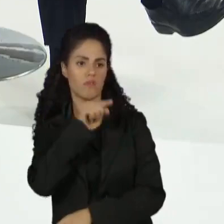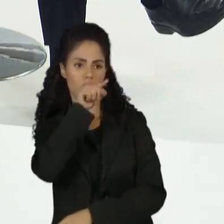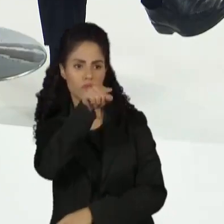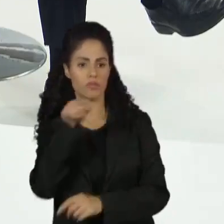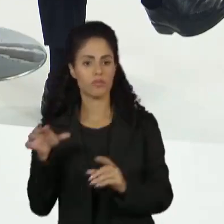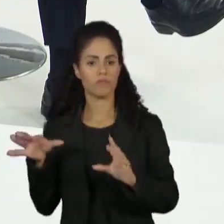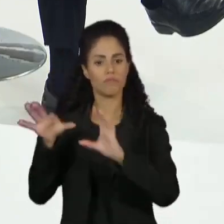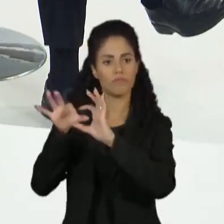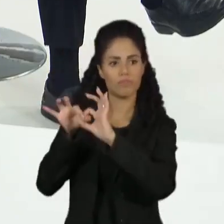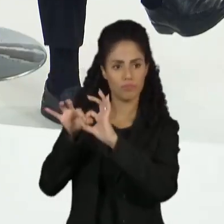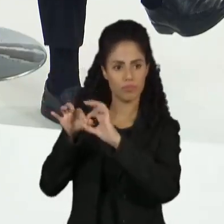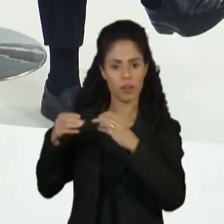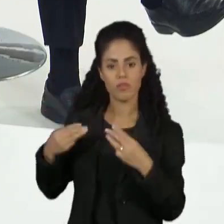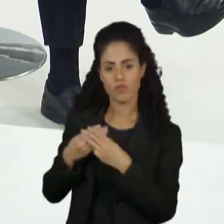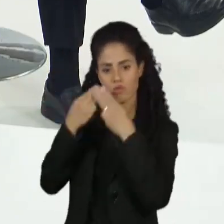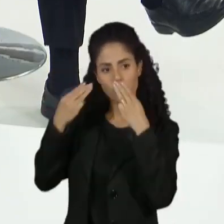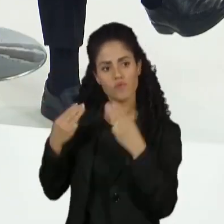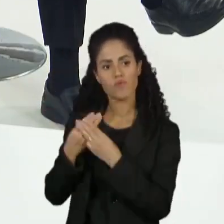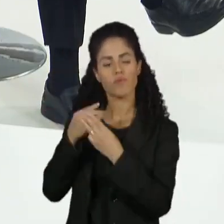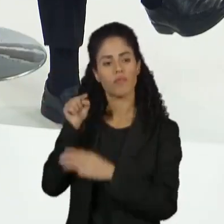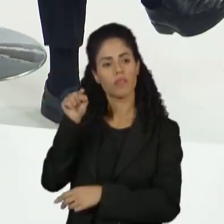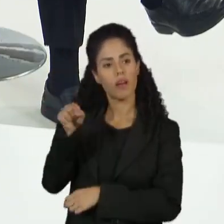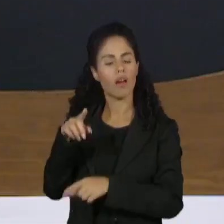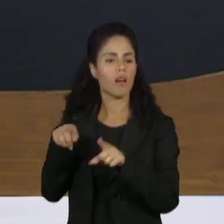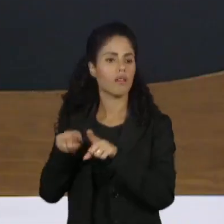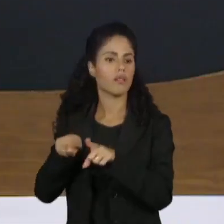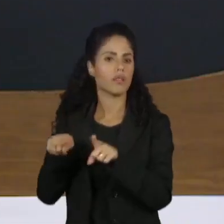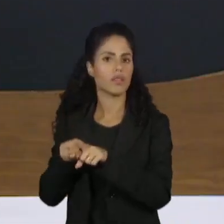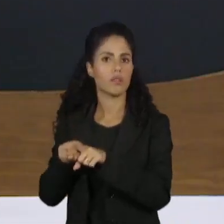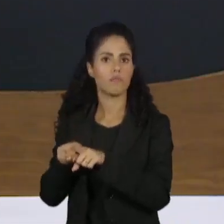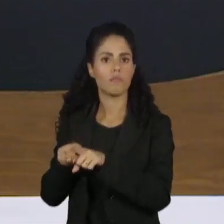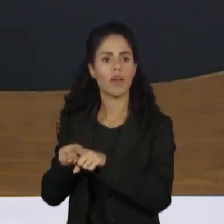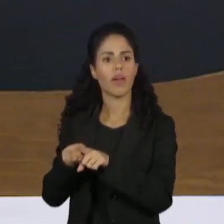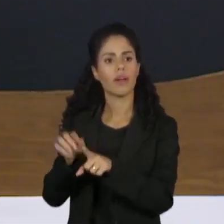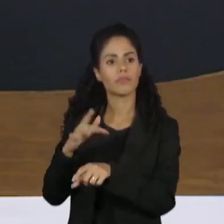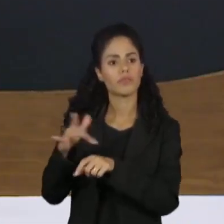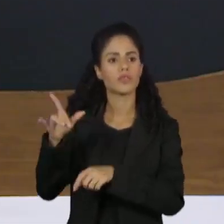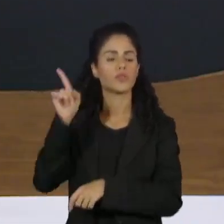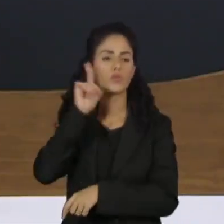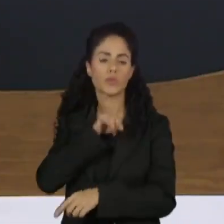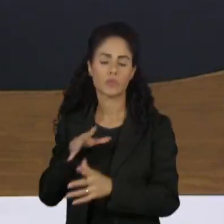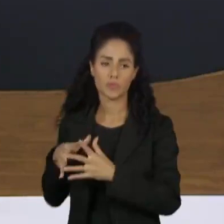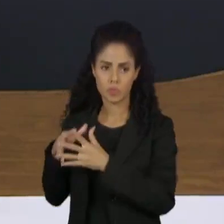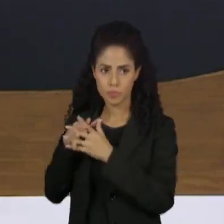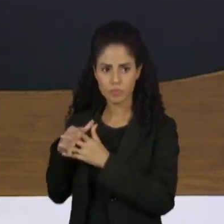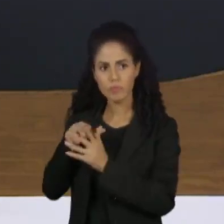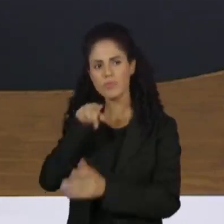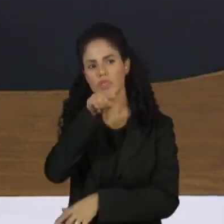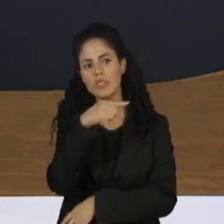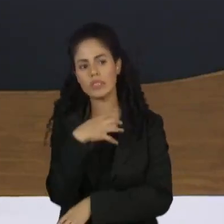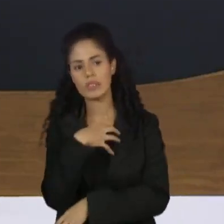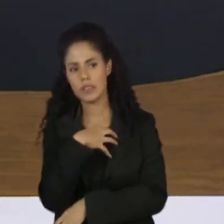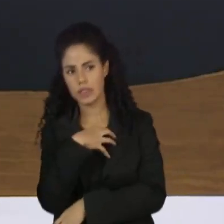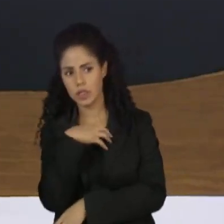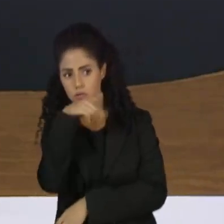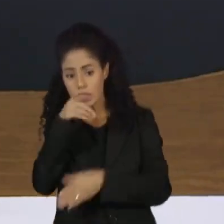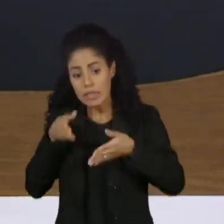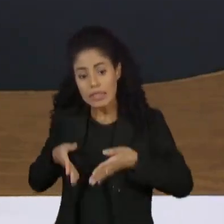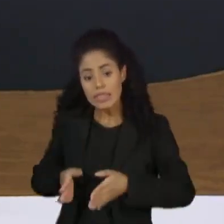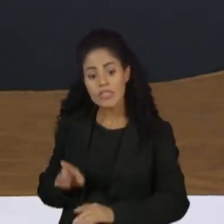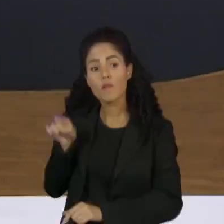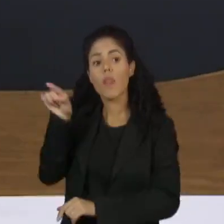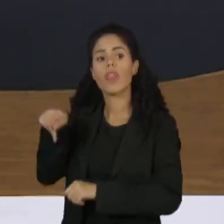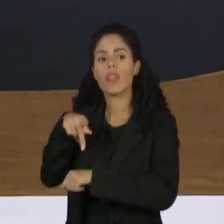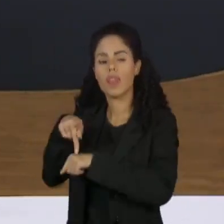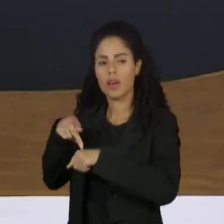ligado à comunidade judaica global e ligado ao tesouro norte-americano. O senhor sente como alguém nascido em Israel,